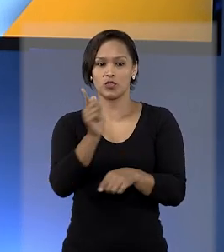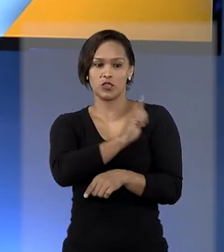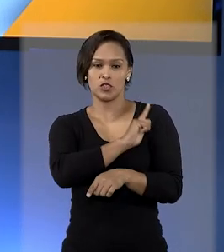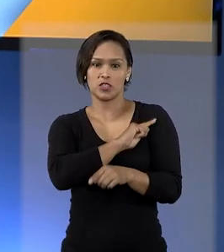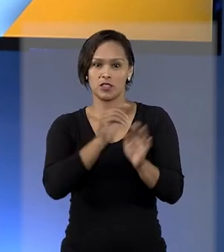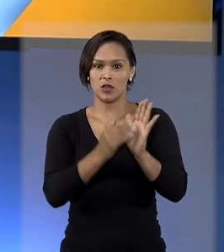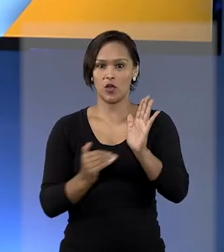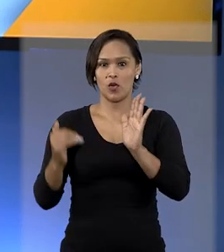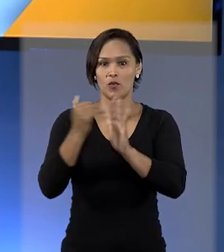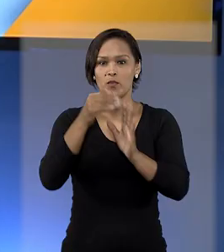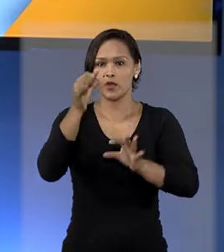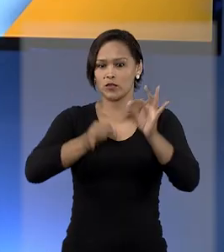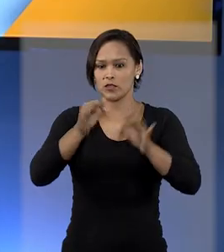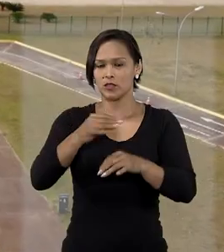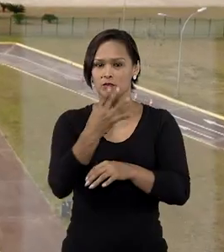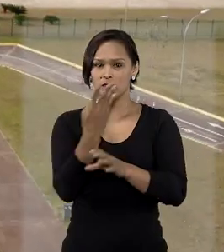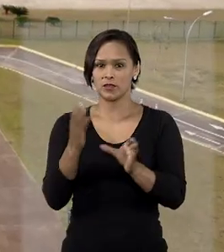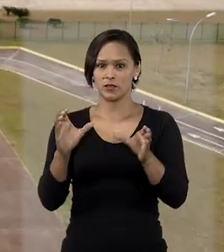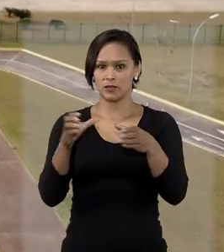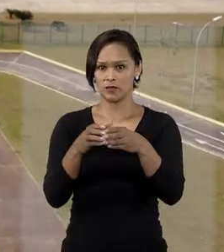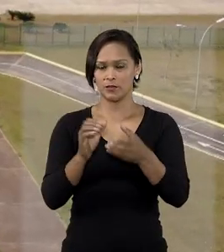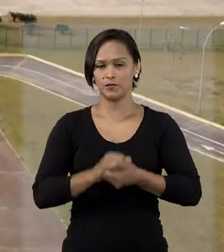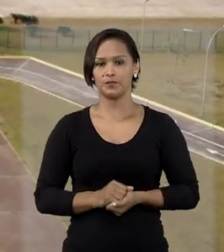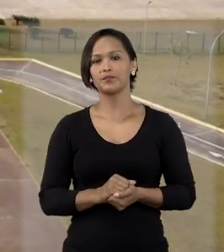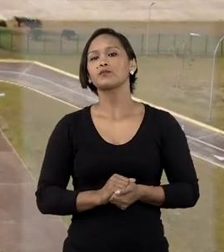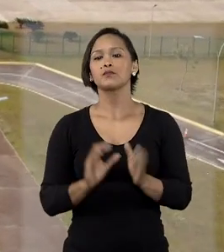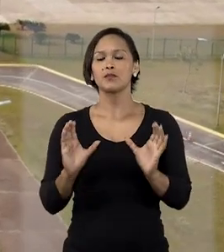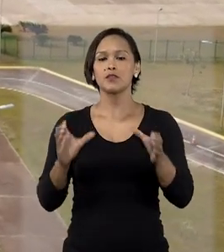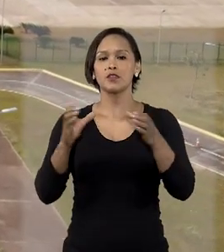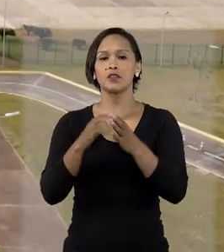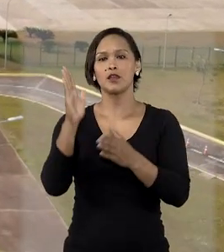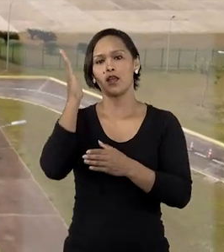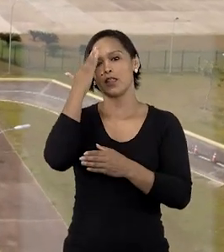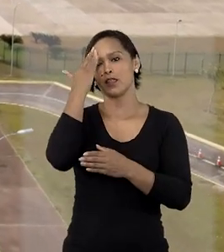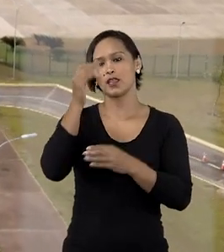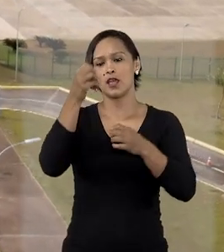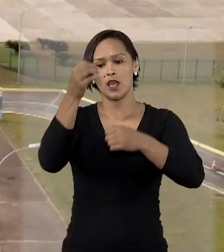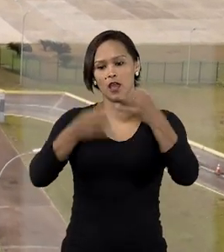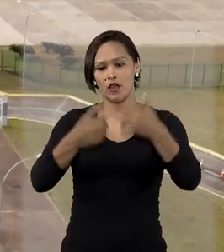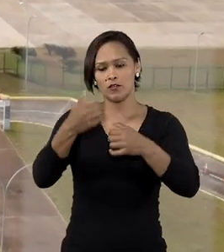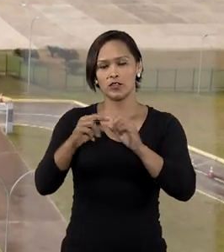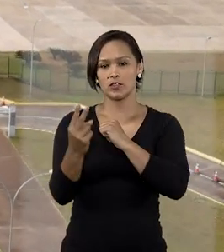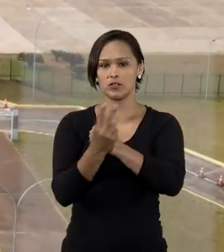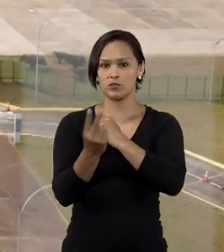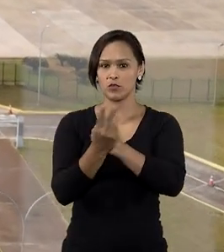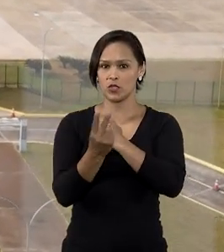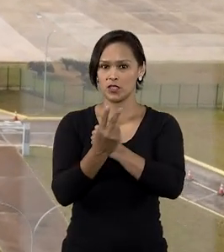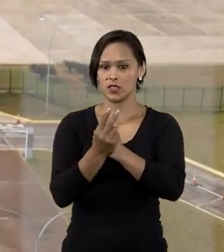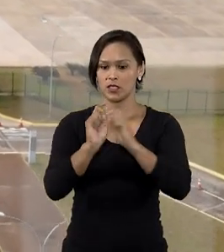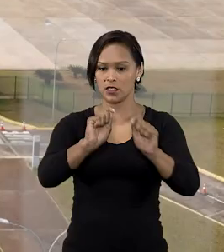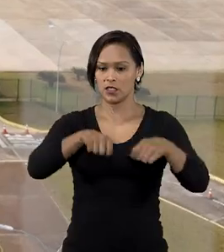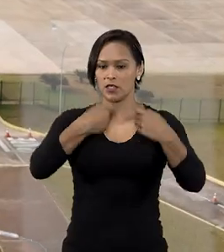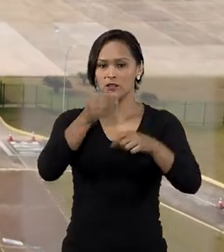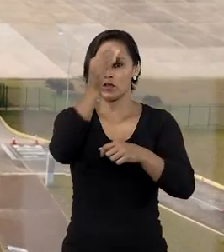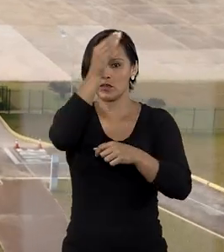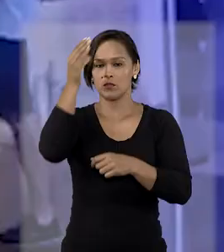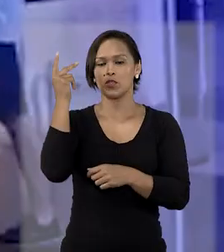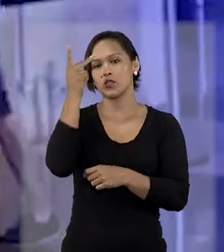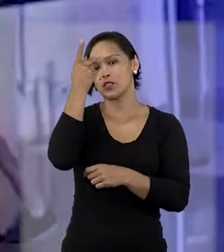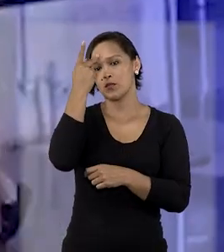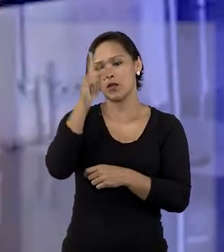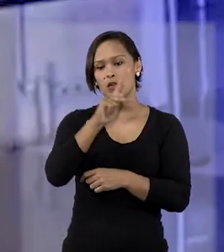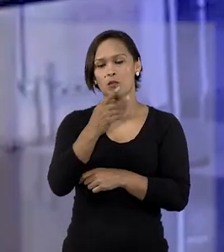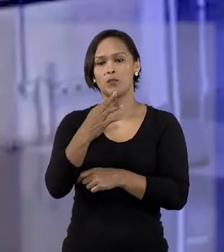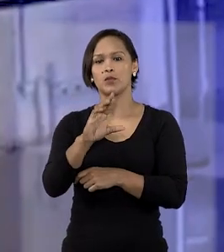julgamento foi da quarta turma. O colegiado entendeu que a Fundação de Proteção e Defesa do Consumidor de São Paulo, o Procon,